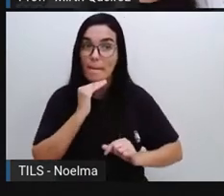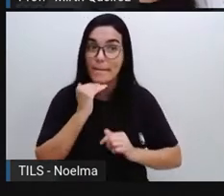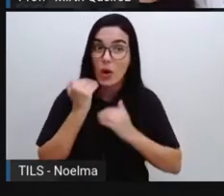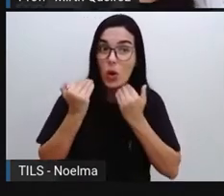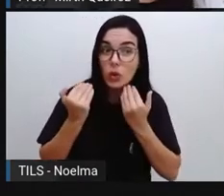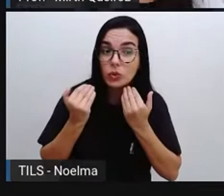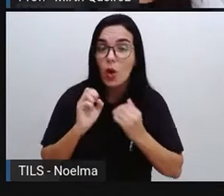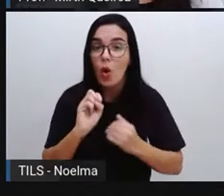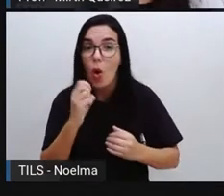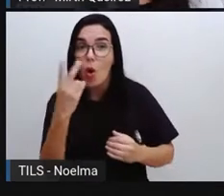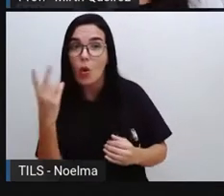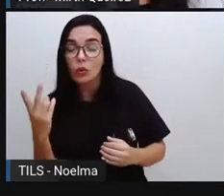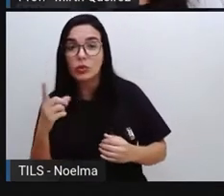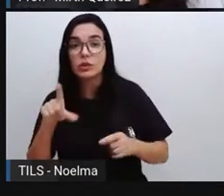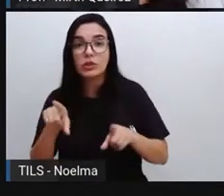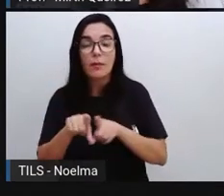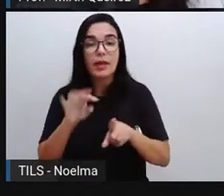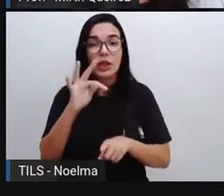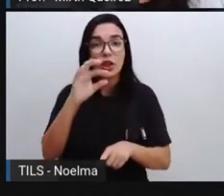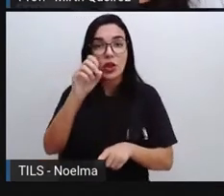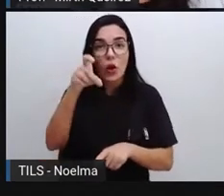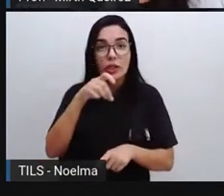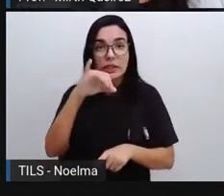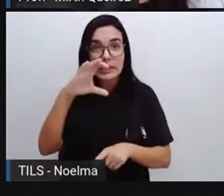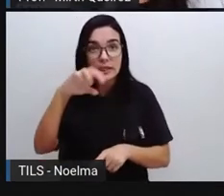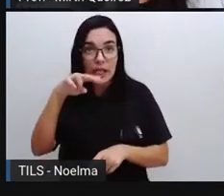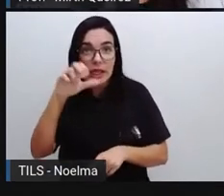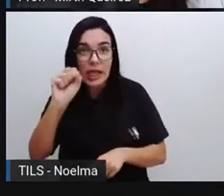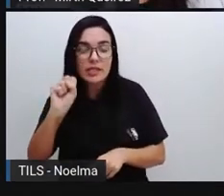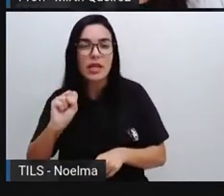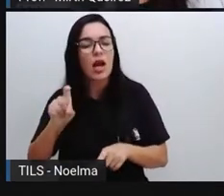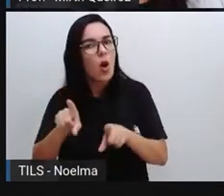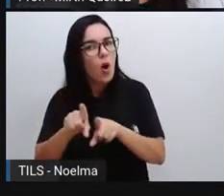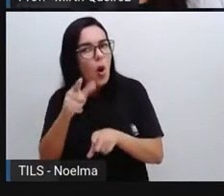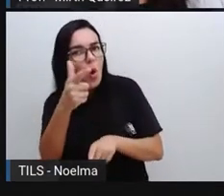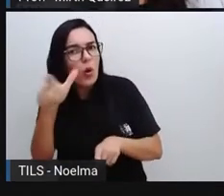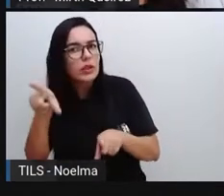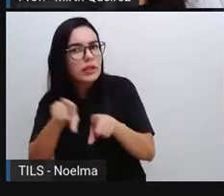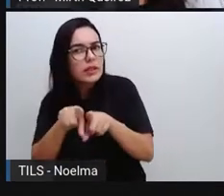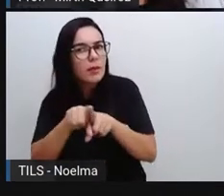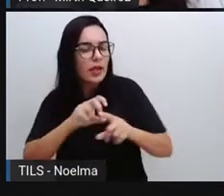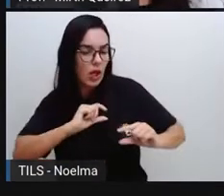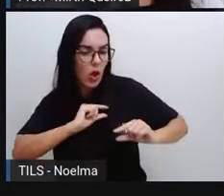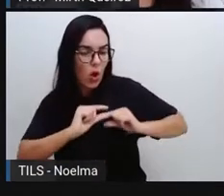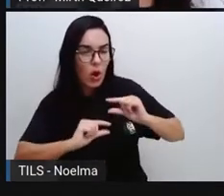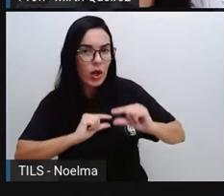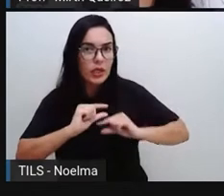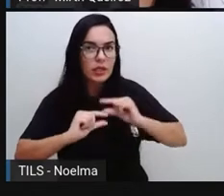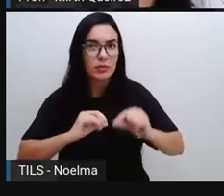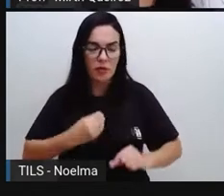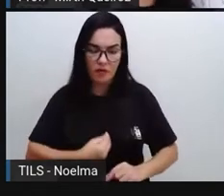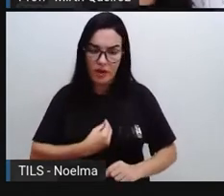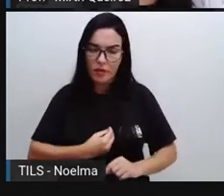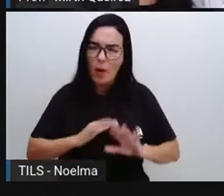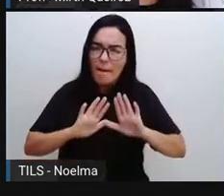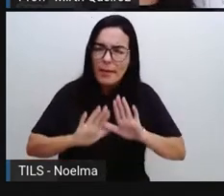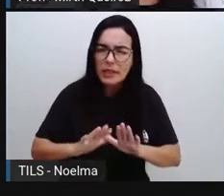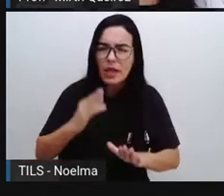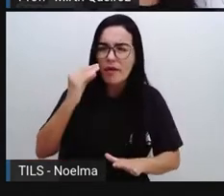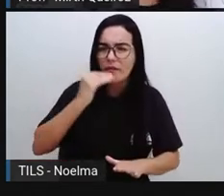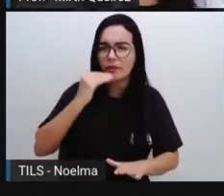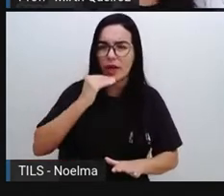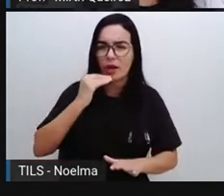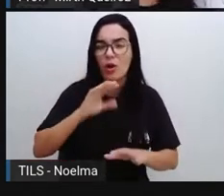outras de toxinas e outras de organismos vivos enfraquecidos, né? Qual a